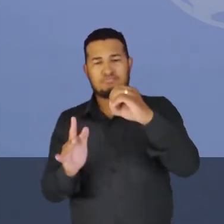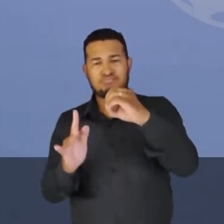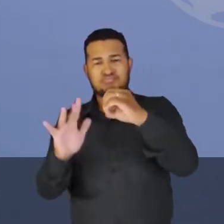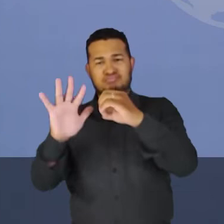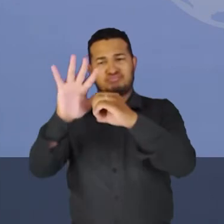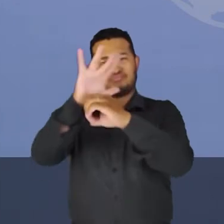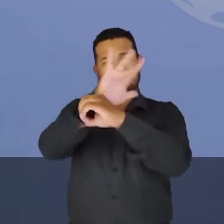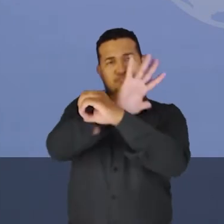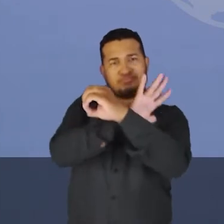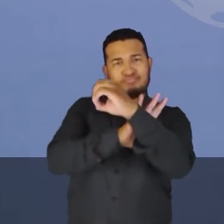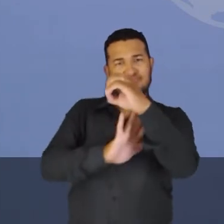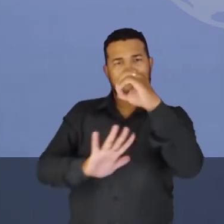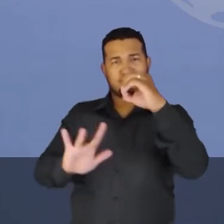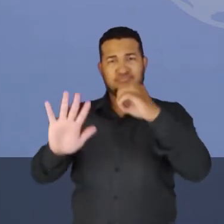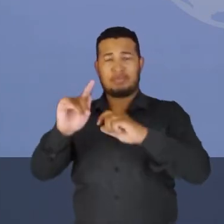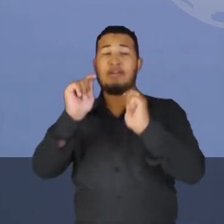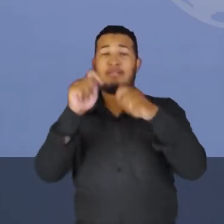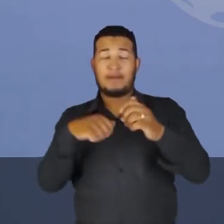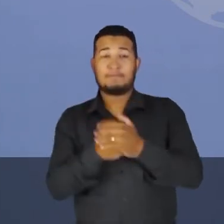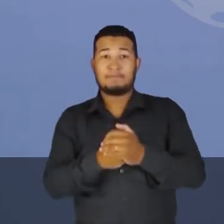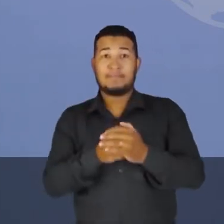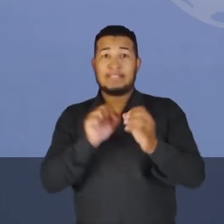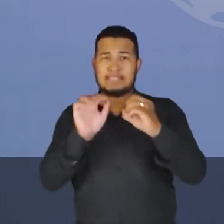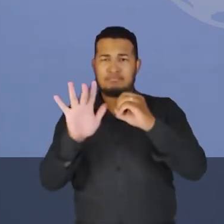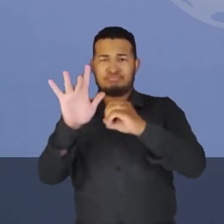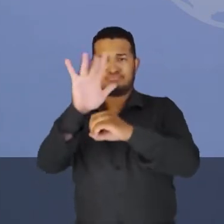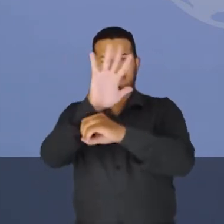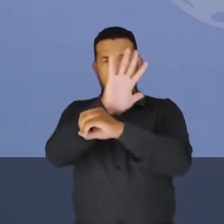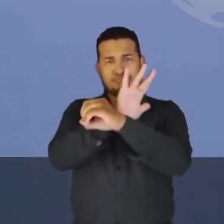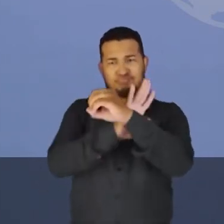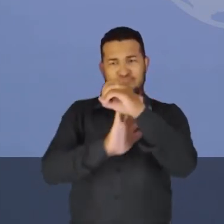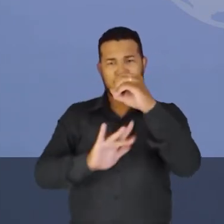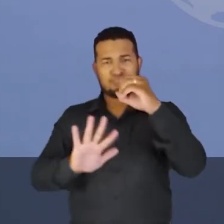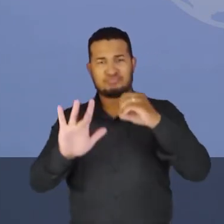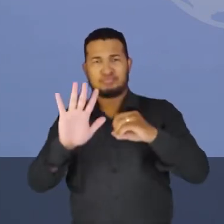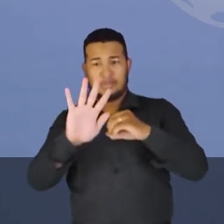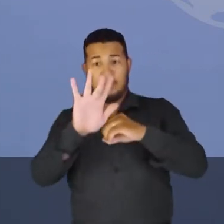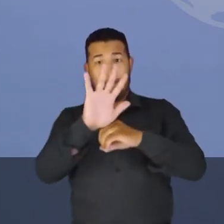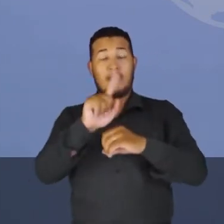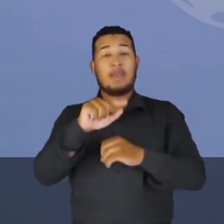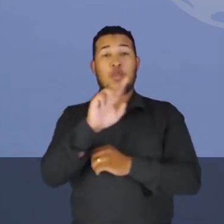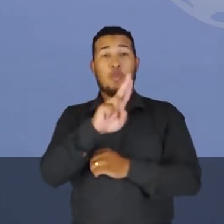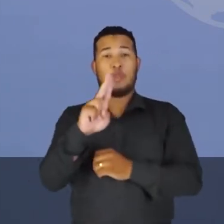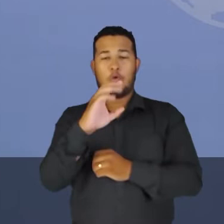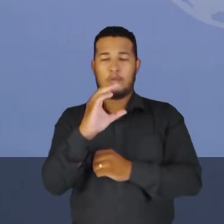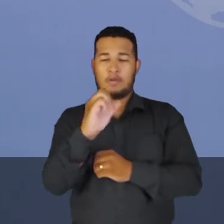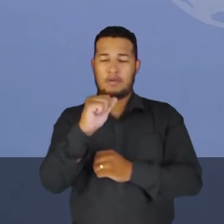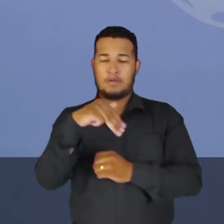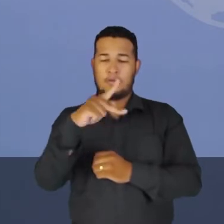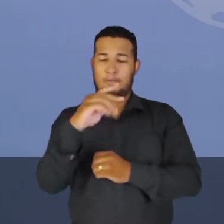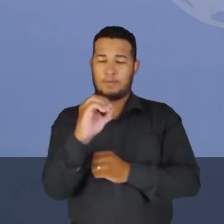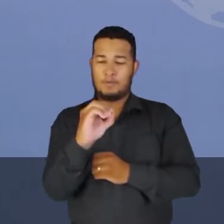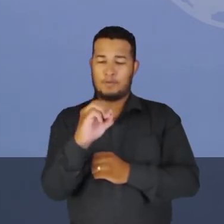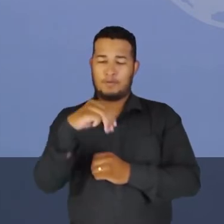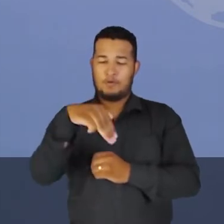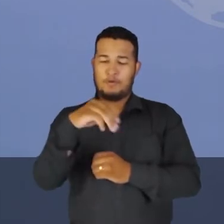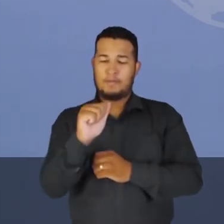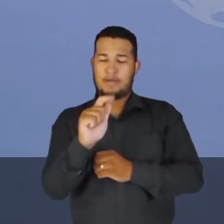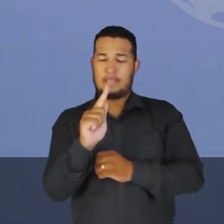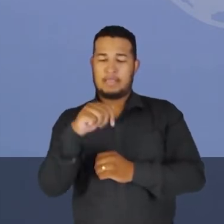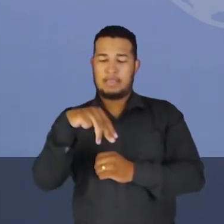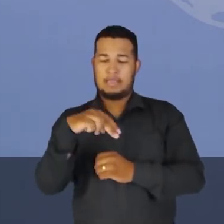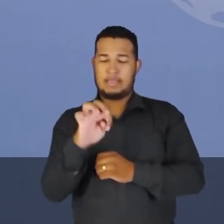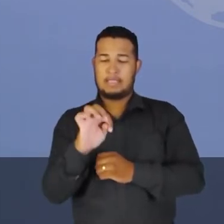volta. E quando ele manifesta, um único átomo manifesta ali um campo magnético à sua volta, nós